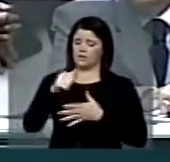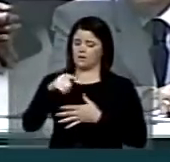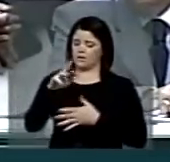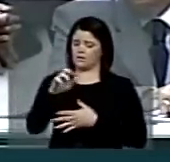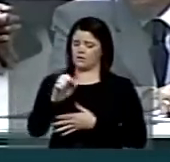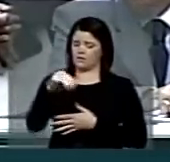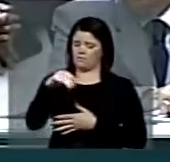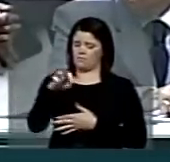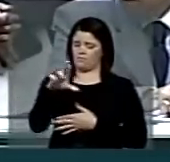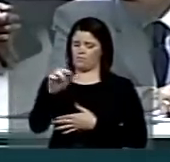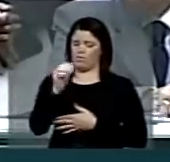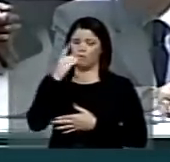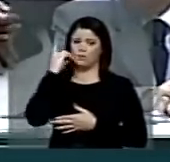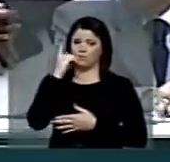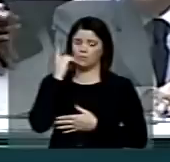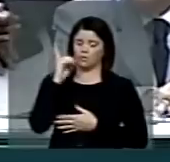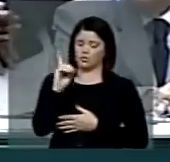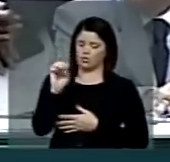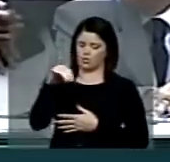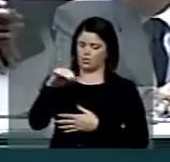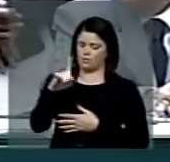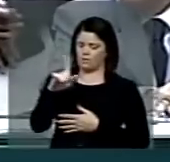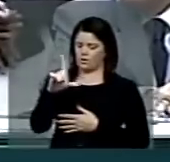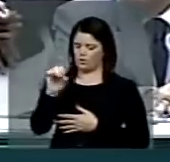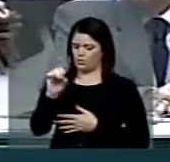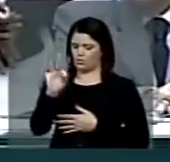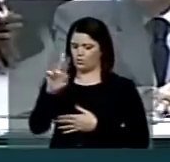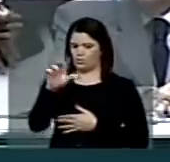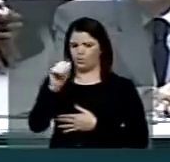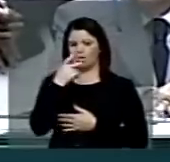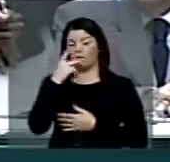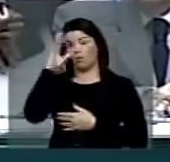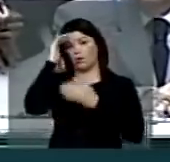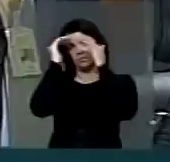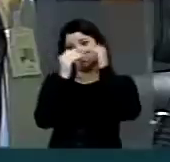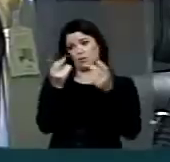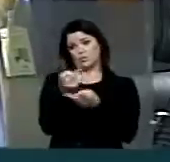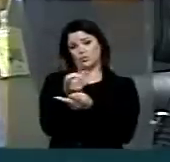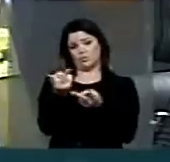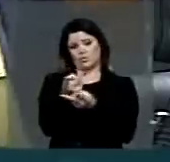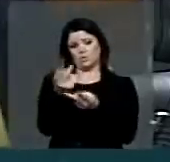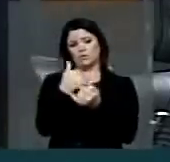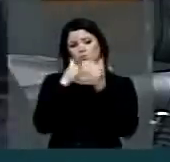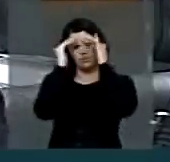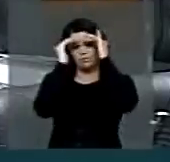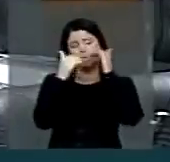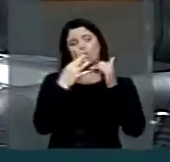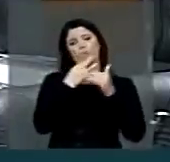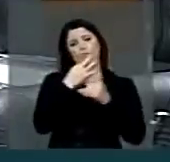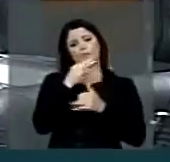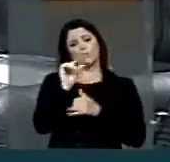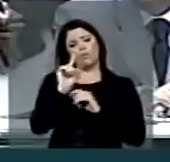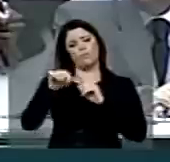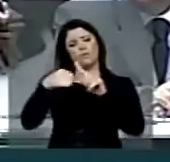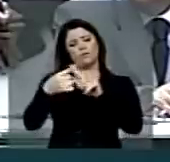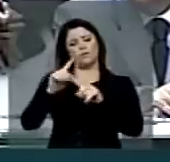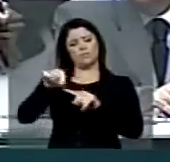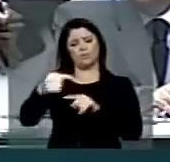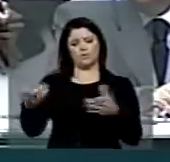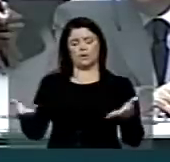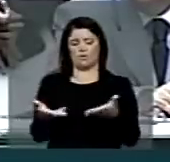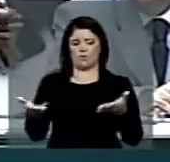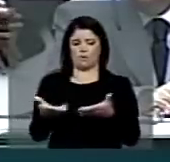deputado Domingo Dutra, respeito muito V. Exª, e você vai me conhecer um pouco mais, talvez, nesta